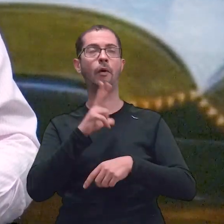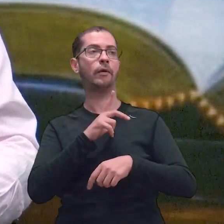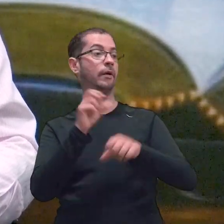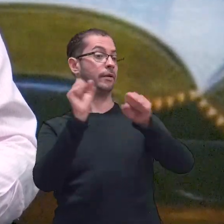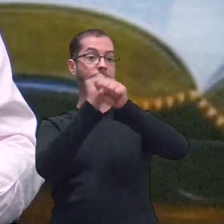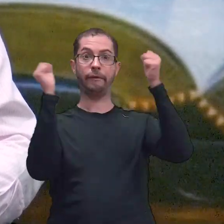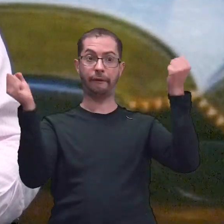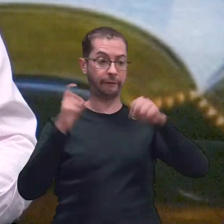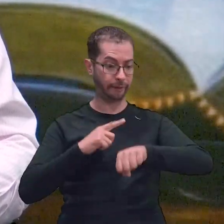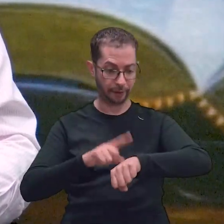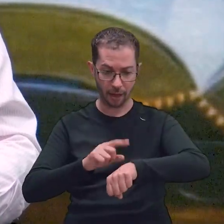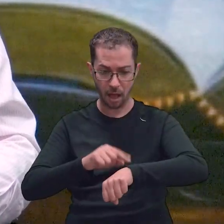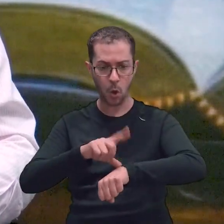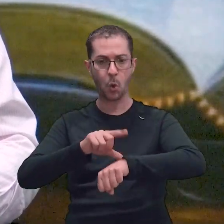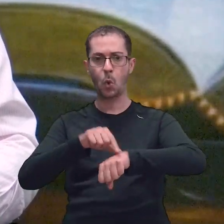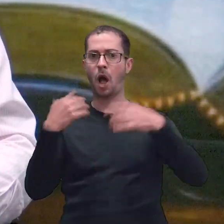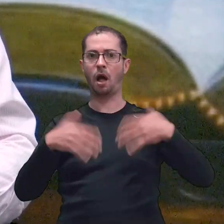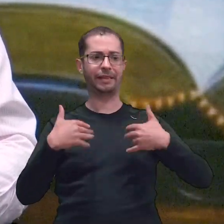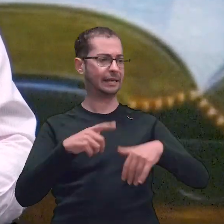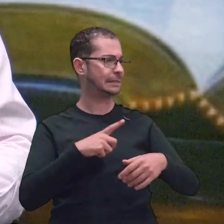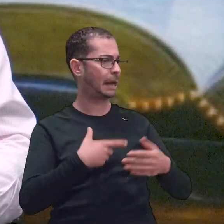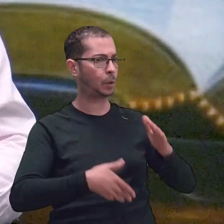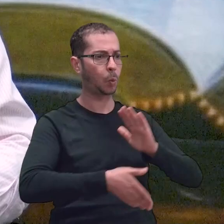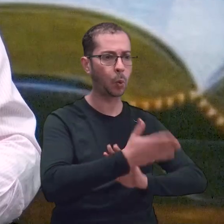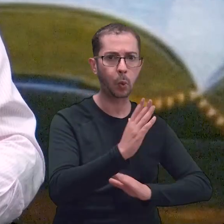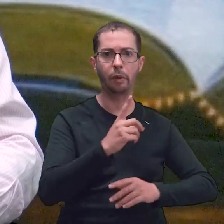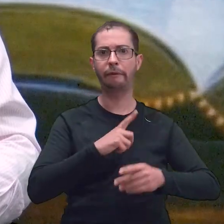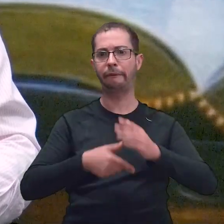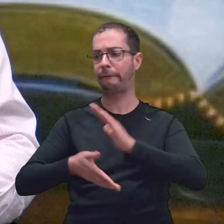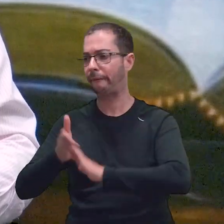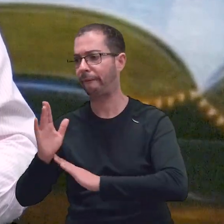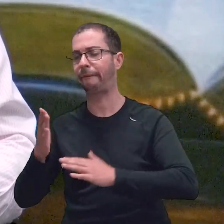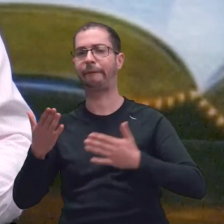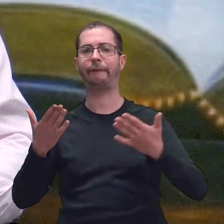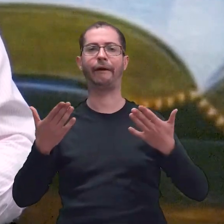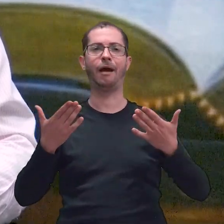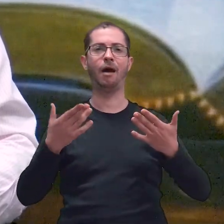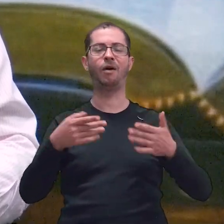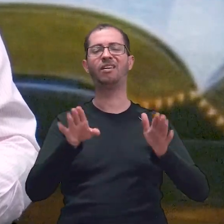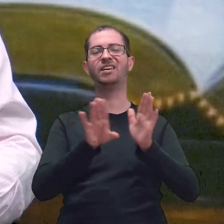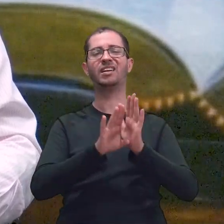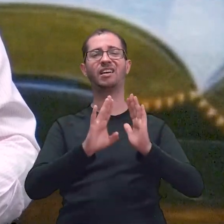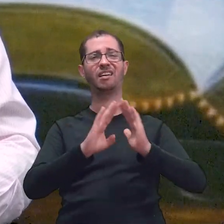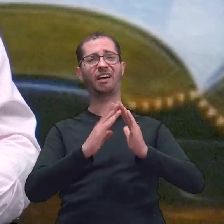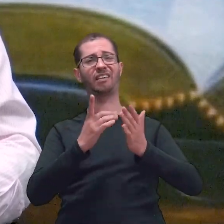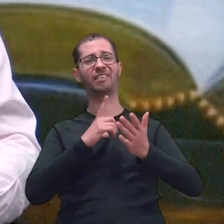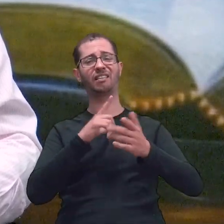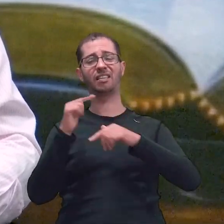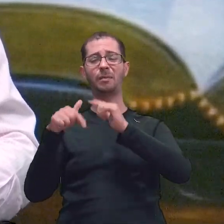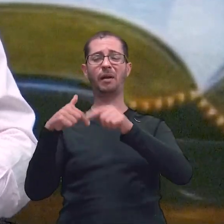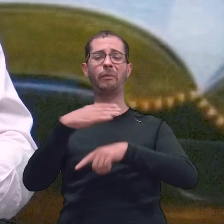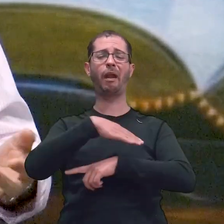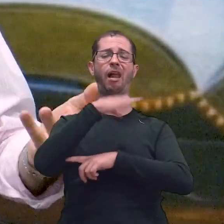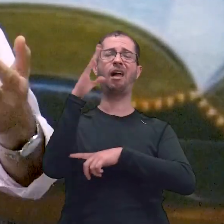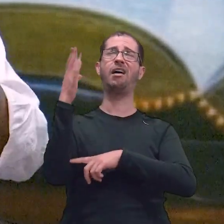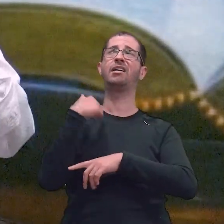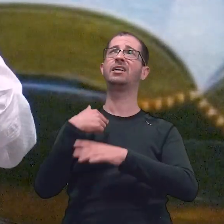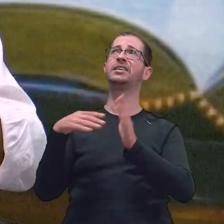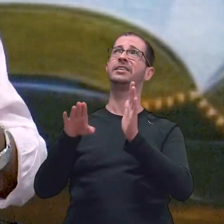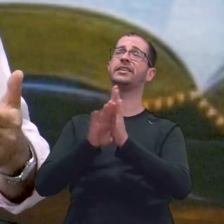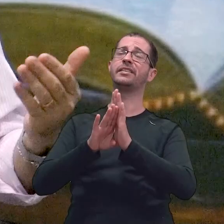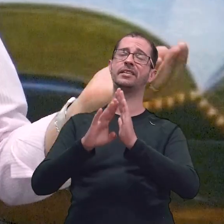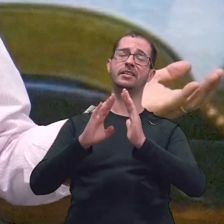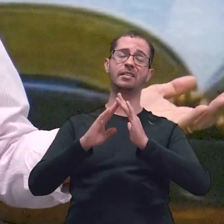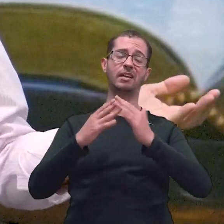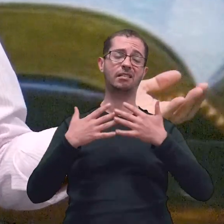nem um doido, né? Já sai correndo atrasado. Ou a gente chega cansado também, vai dormir. Tem muita gente que gosta